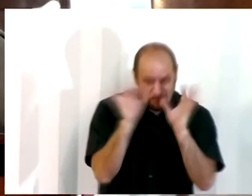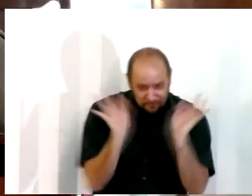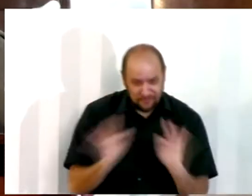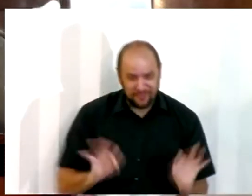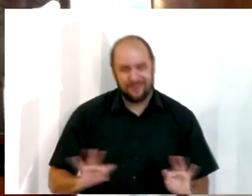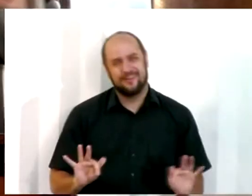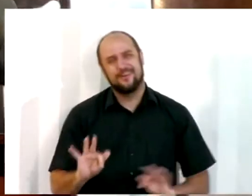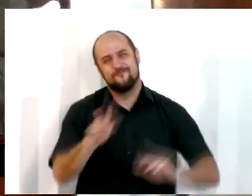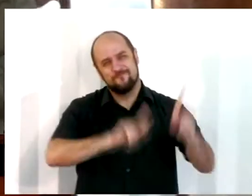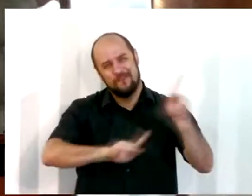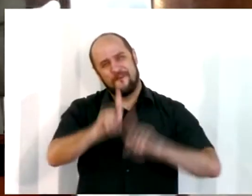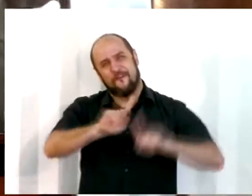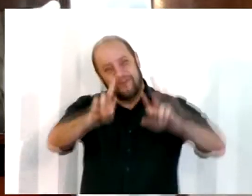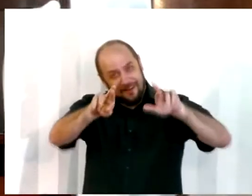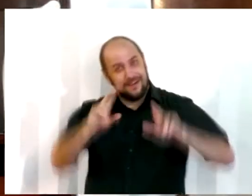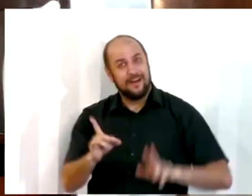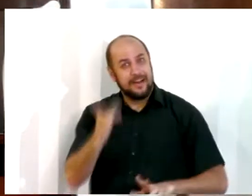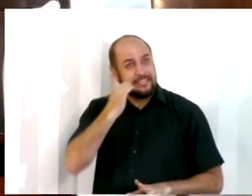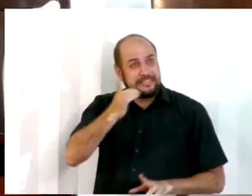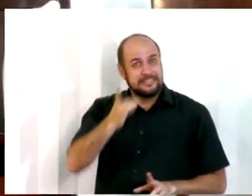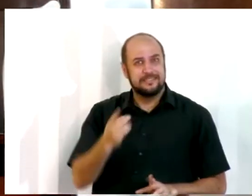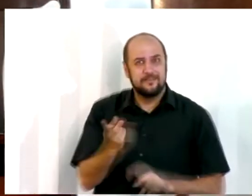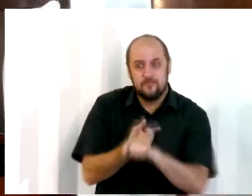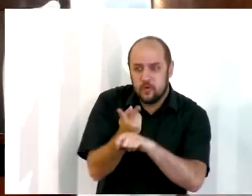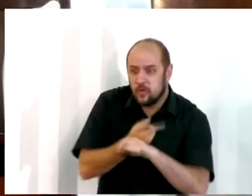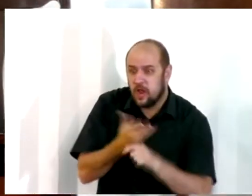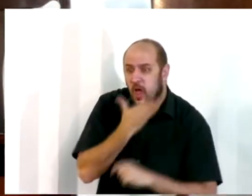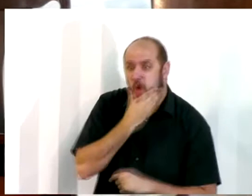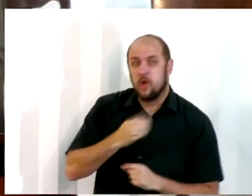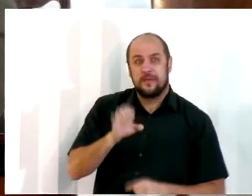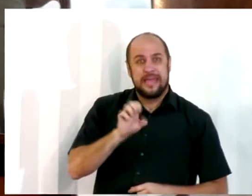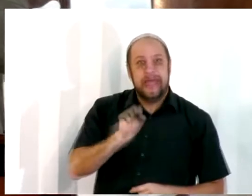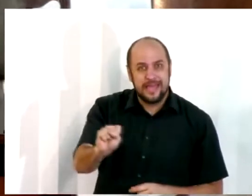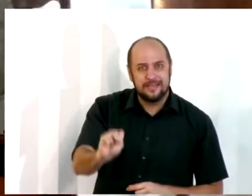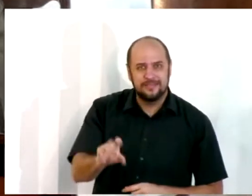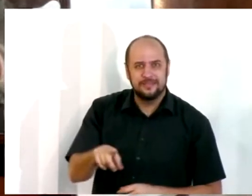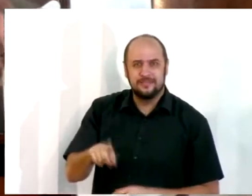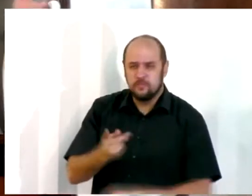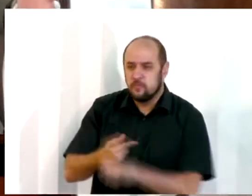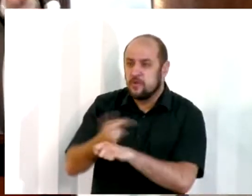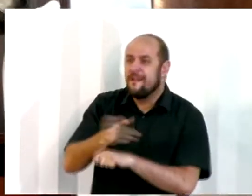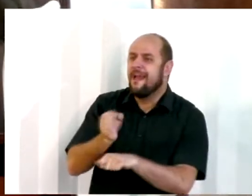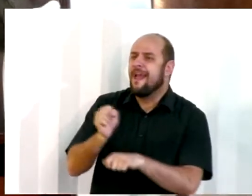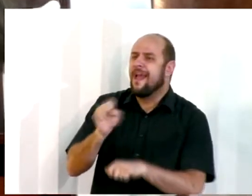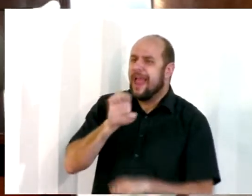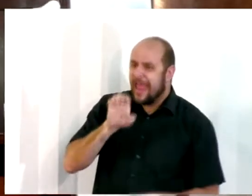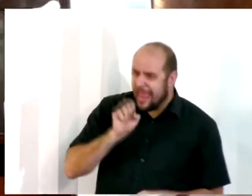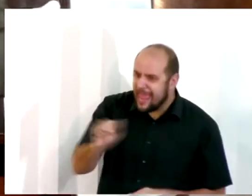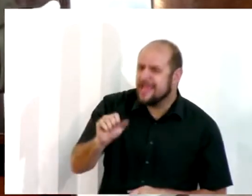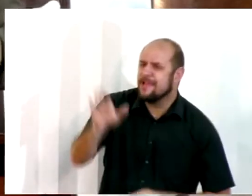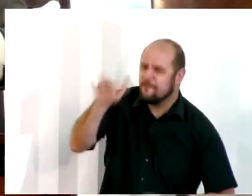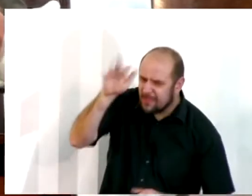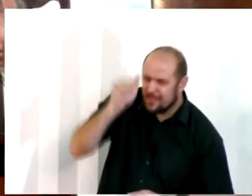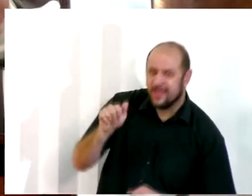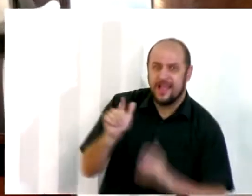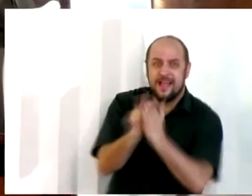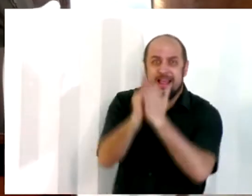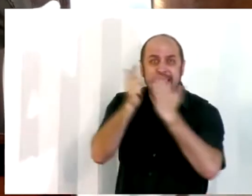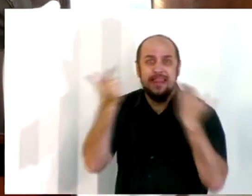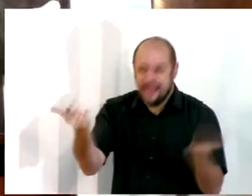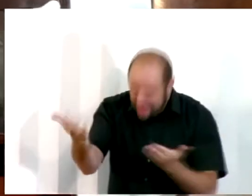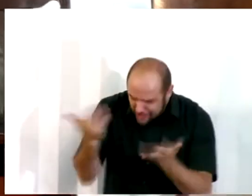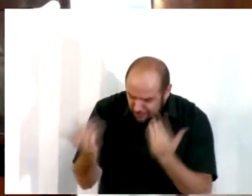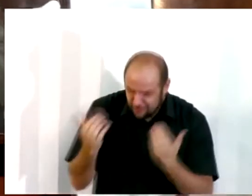fez naquele dia. O povo procurou Esdras. O sacerdote o escriba. Esdras, traz o livro da lei. Vamos